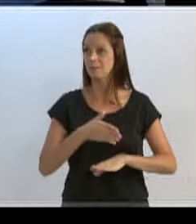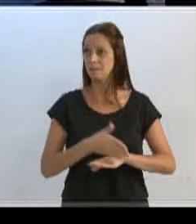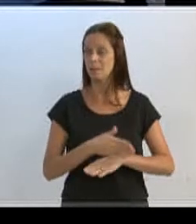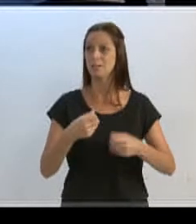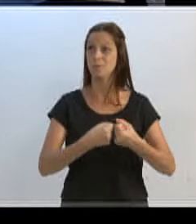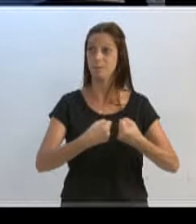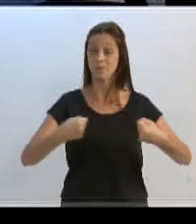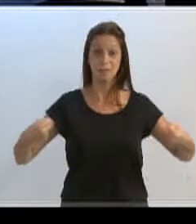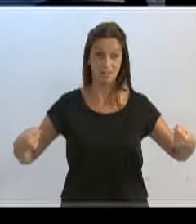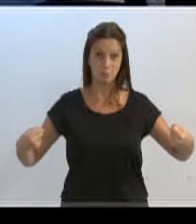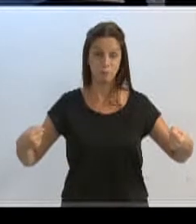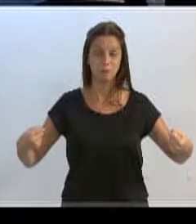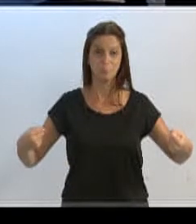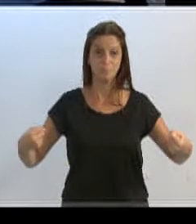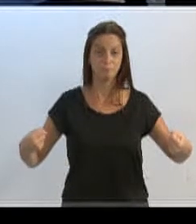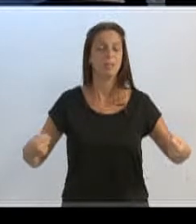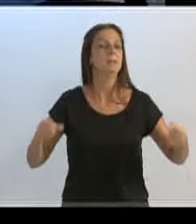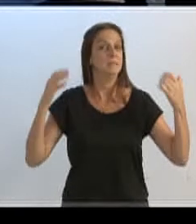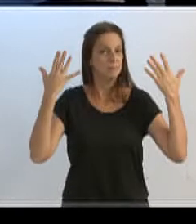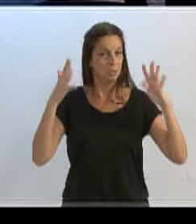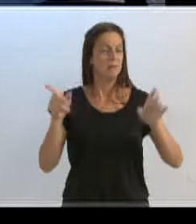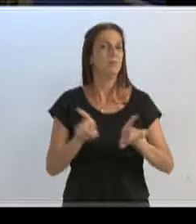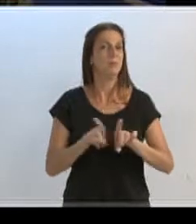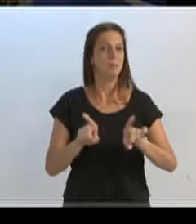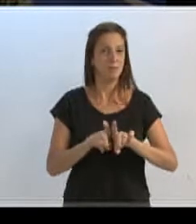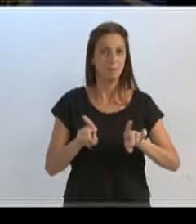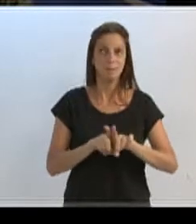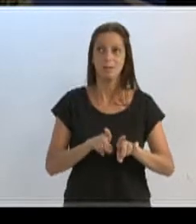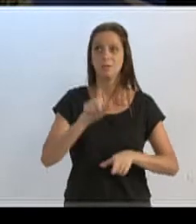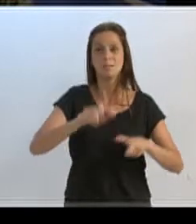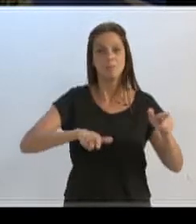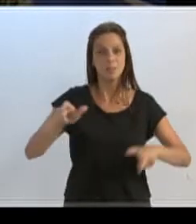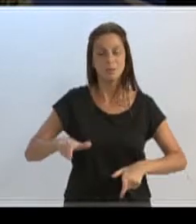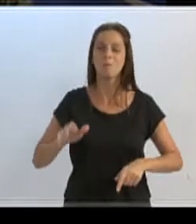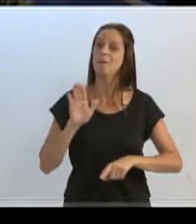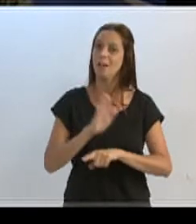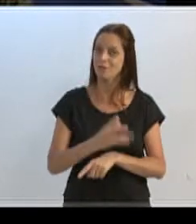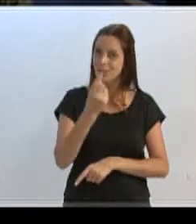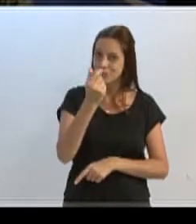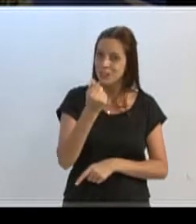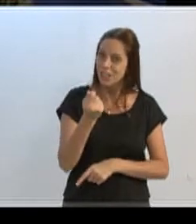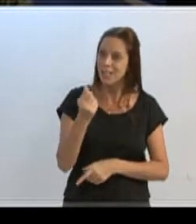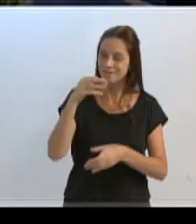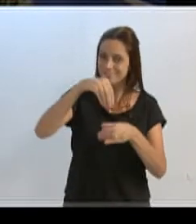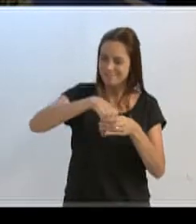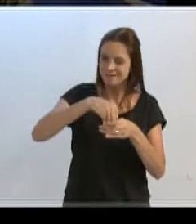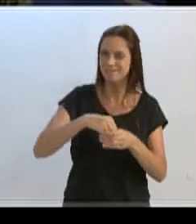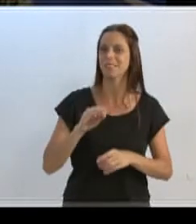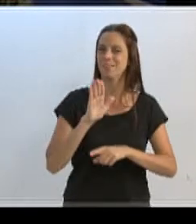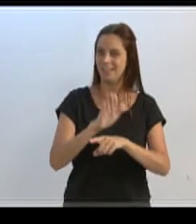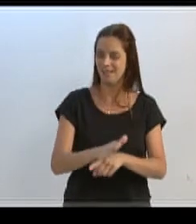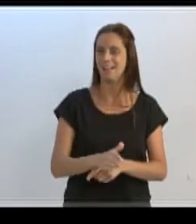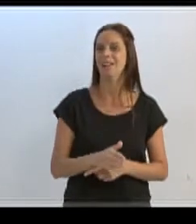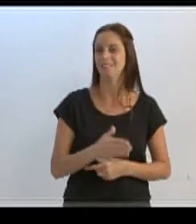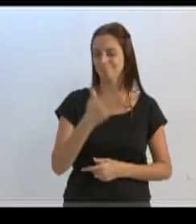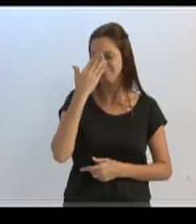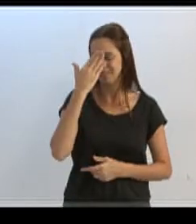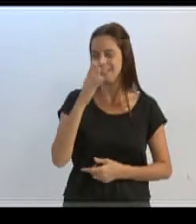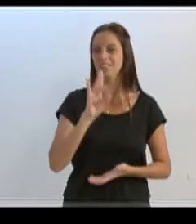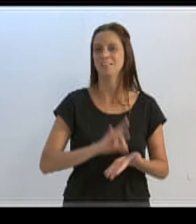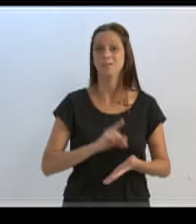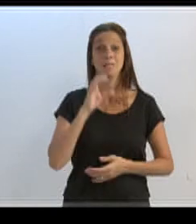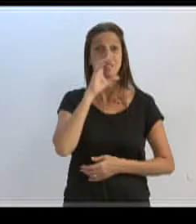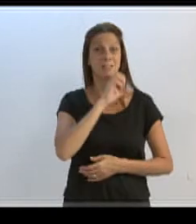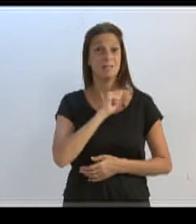desse pedágio. E parabenizar mais ainda as pessoas que contribuíram no sábado pela manhã, o sábado